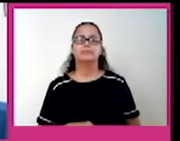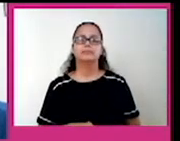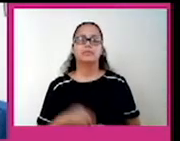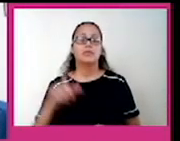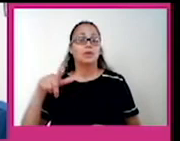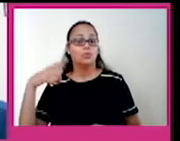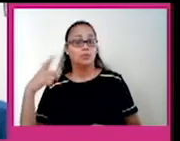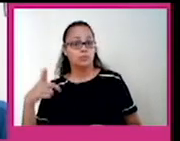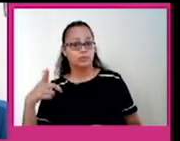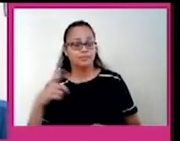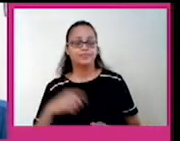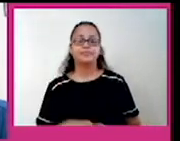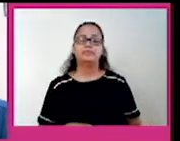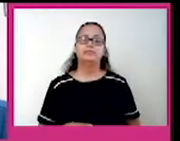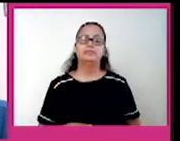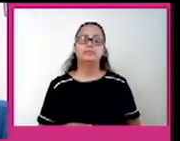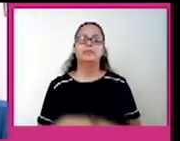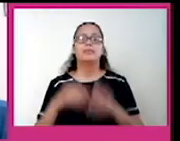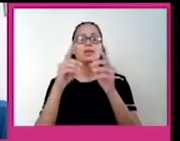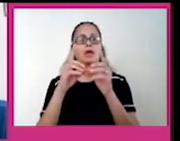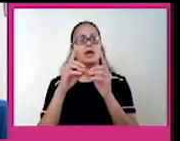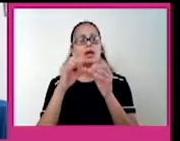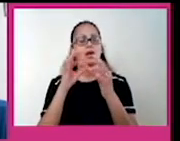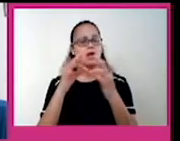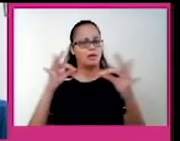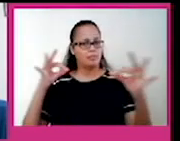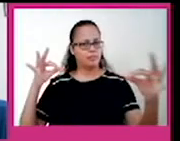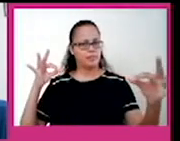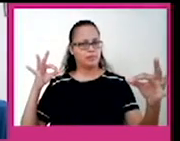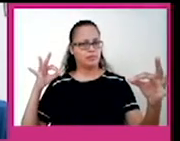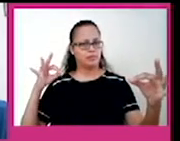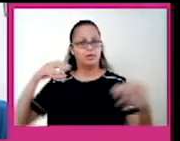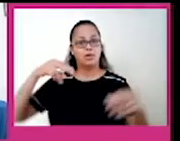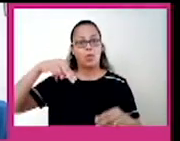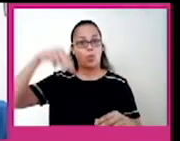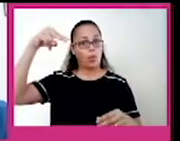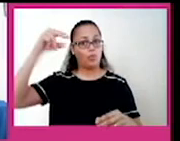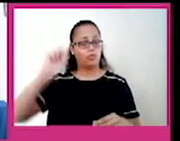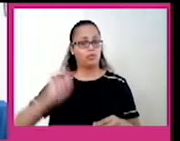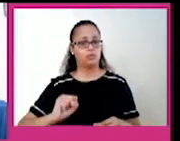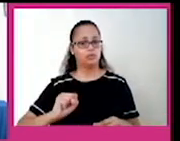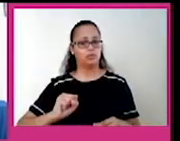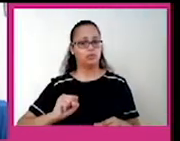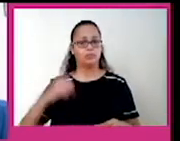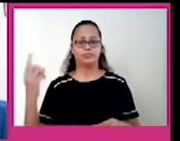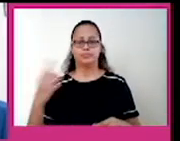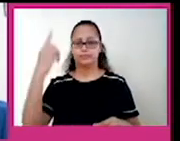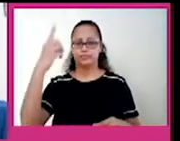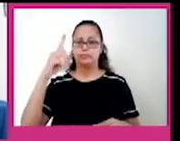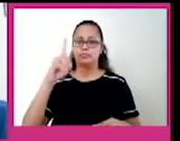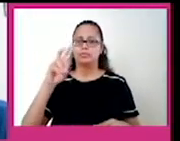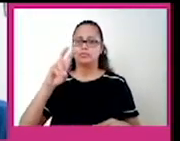chamada cordilheira ocidental, ela é mais extensa no sentido norte e sul, certo? Com altitudes entre 1.500 e 2.600